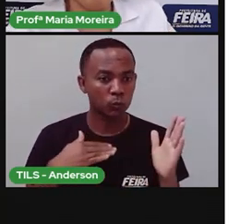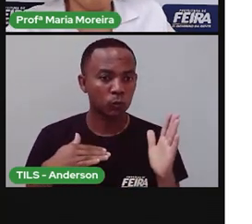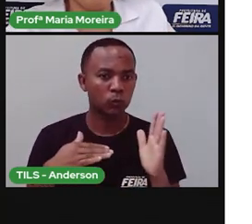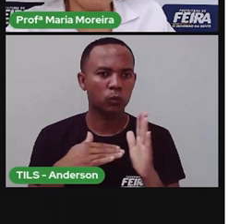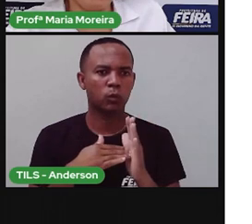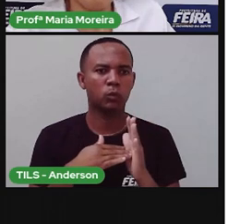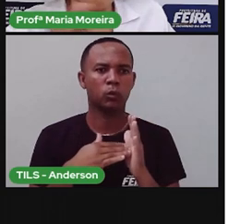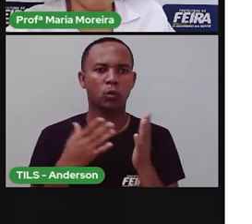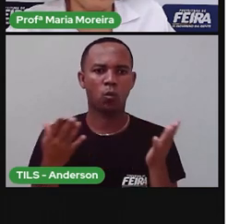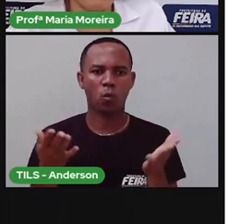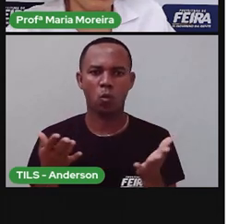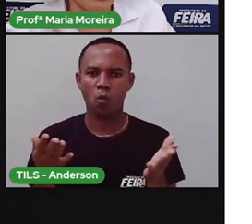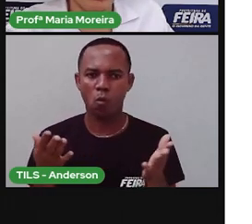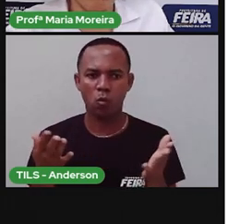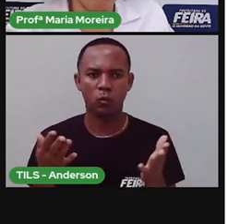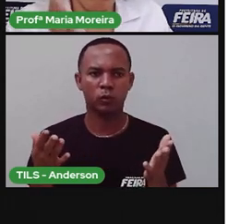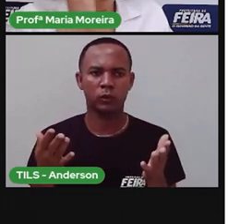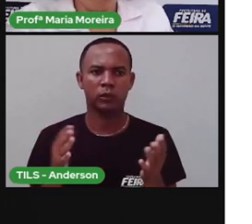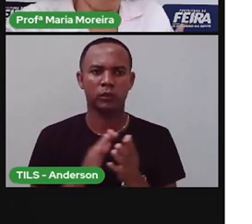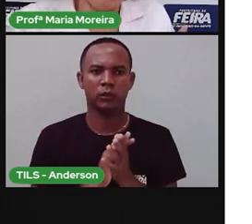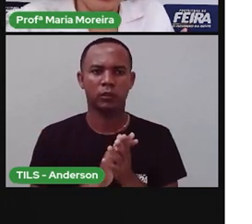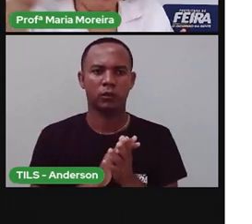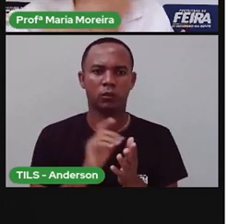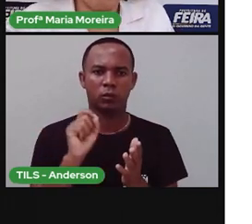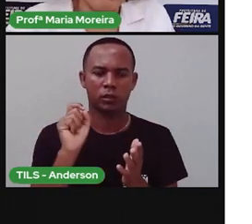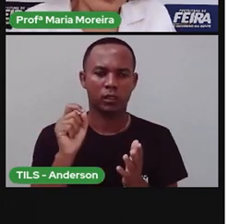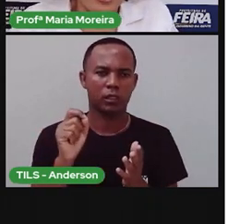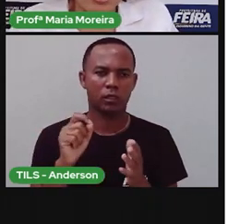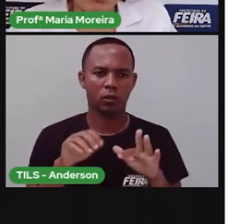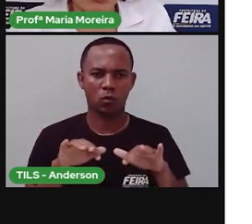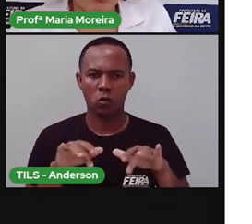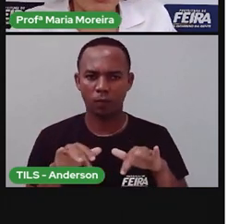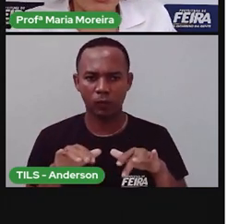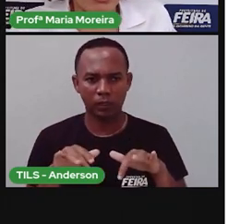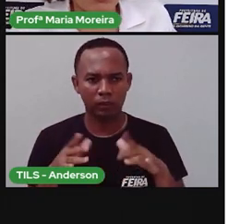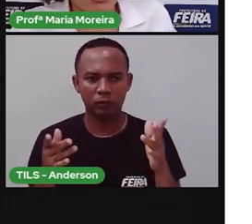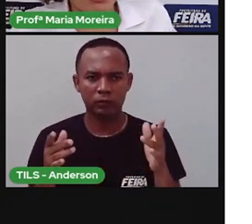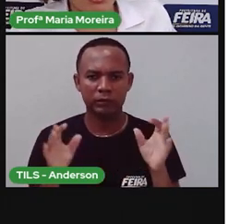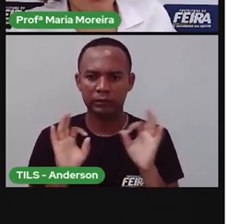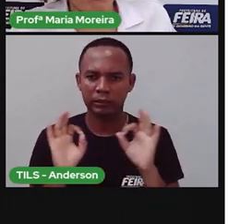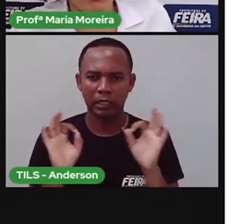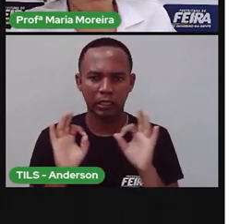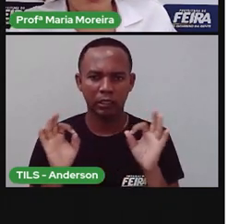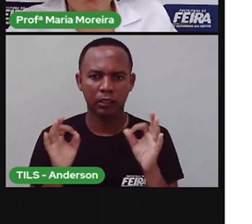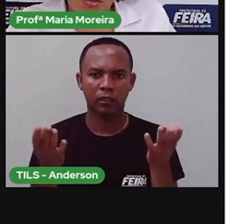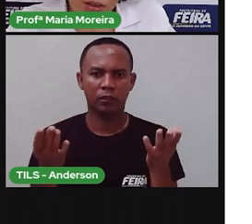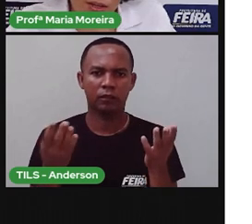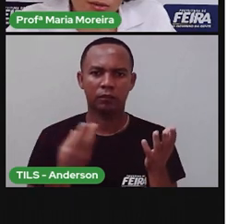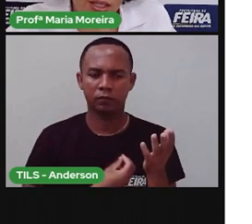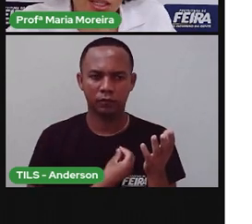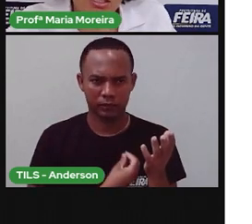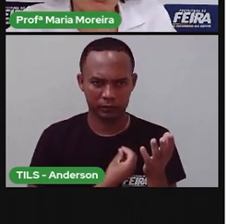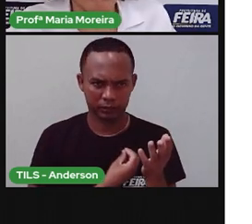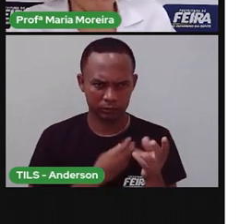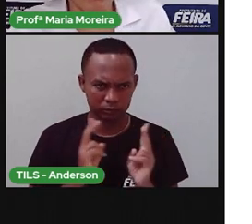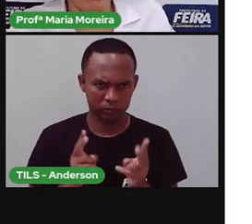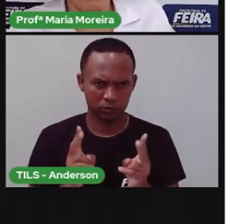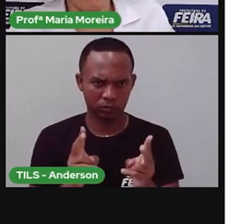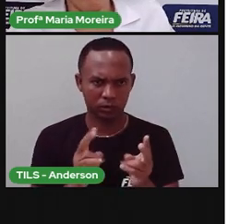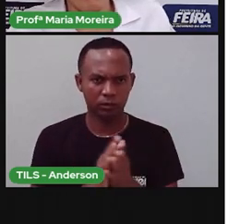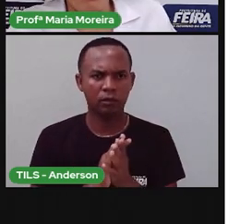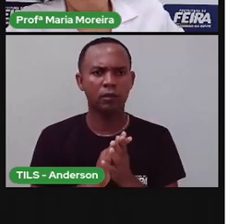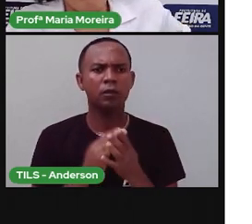hoje, e eu não tivesse, por exemplo, o computador que está fazendo essa transmissão para vocês, vocês não estariam me vendo. Viveriam sem isso?